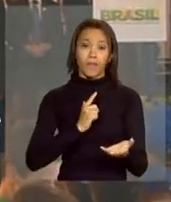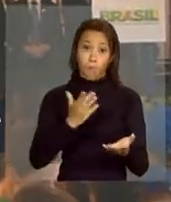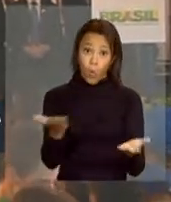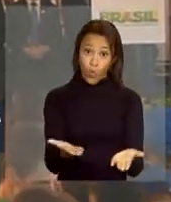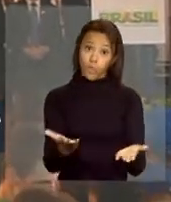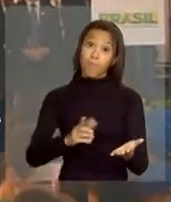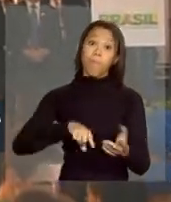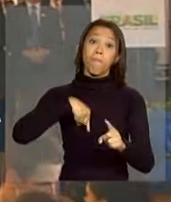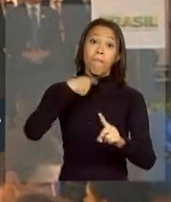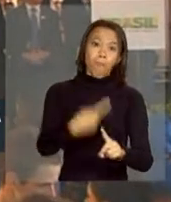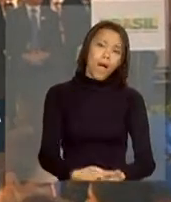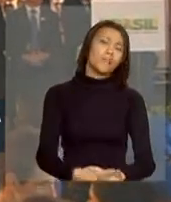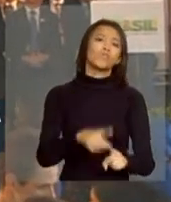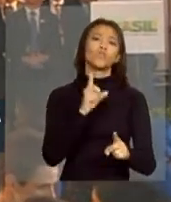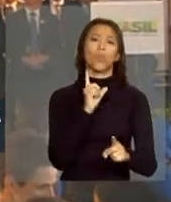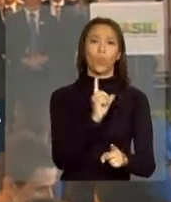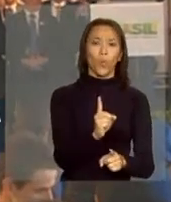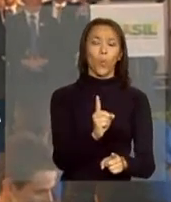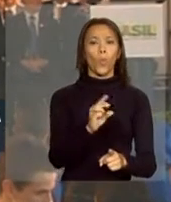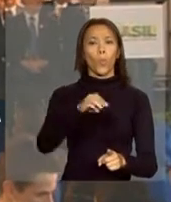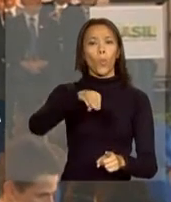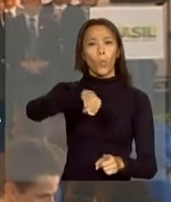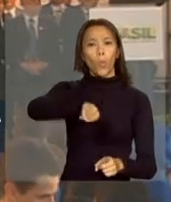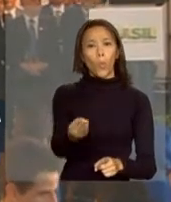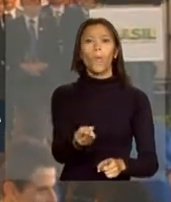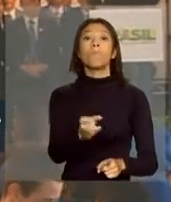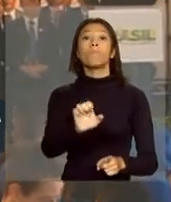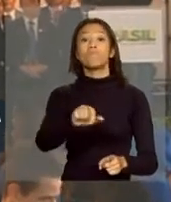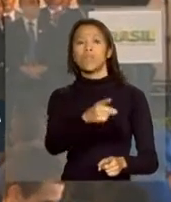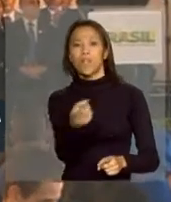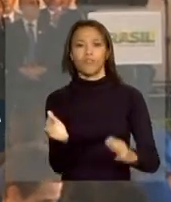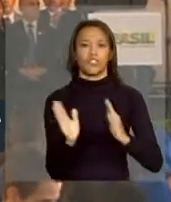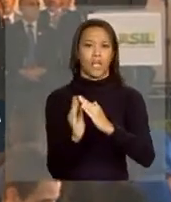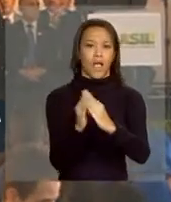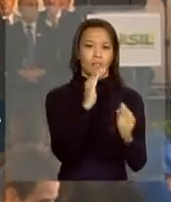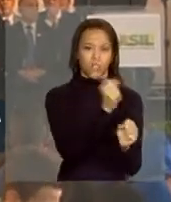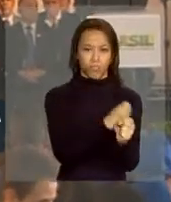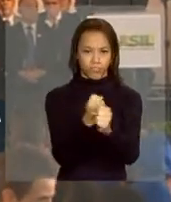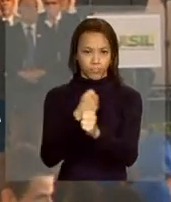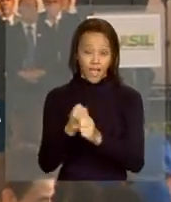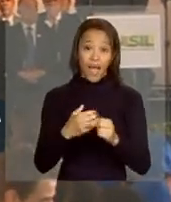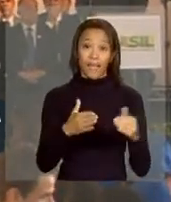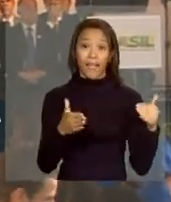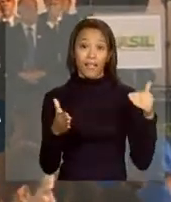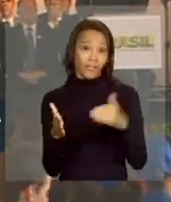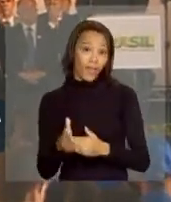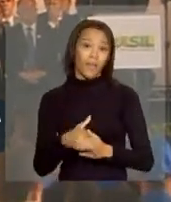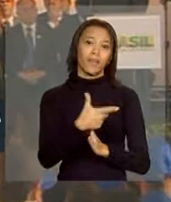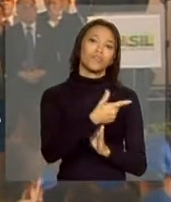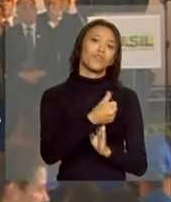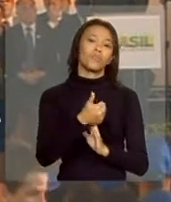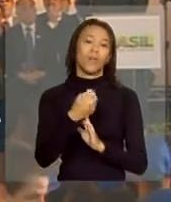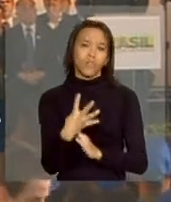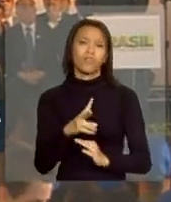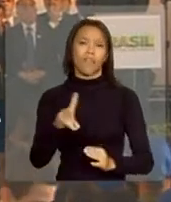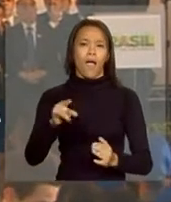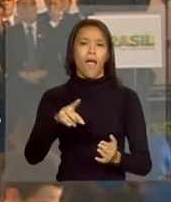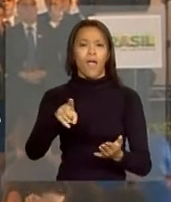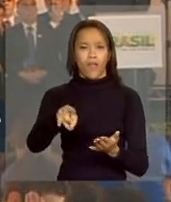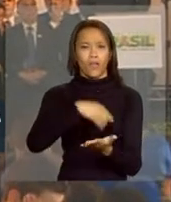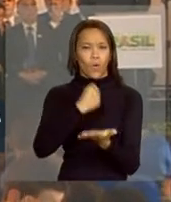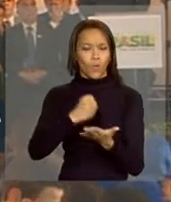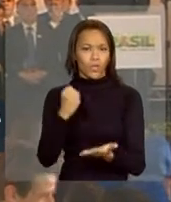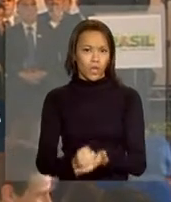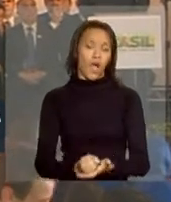milhão de casas em construção e que, até 2014, entrega, contratará mais um milhão e